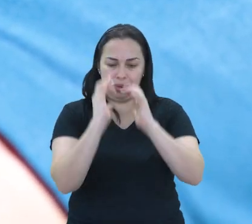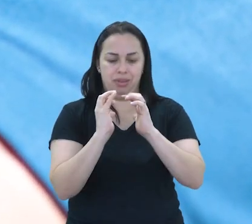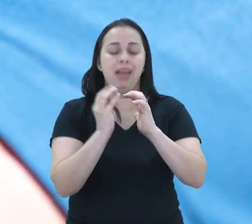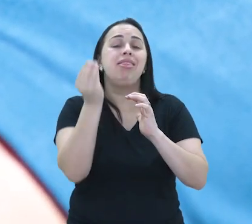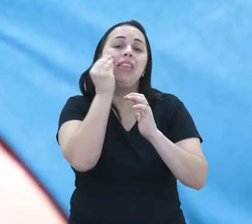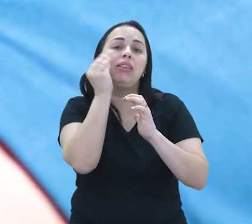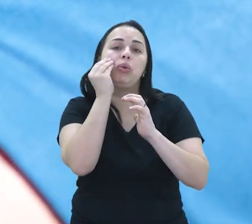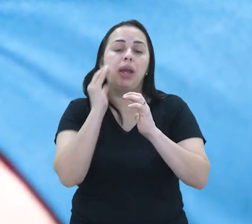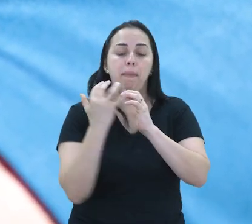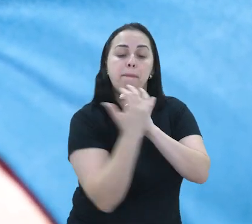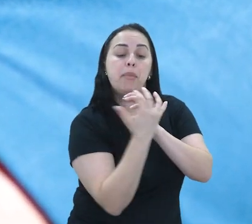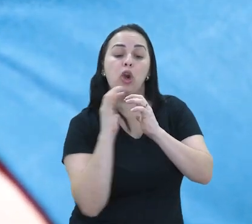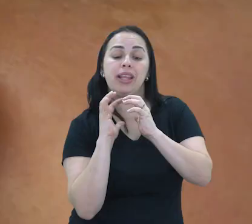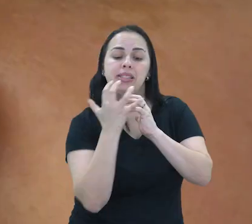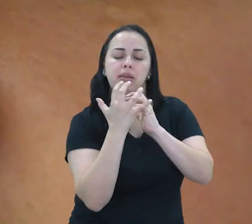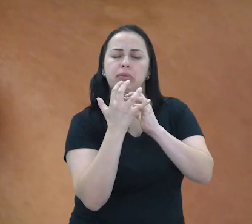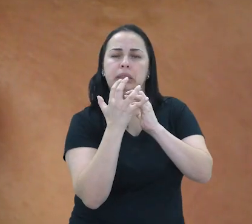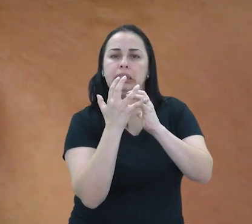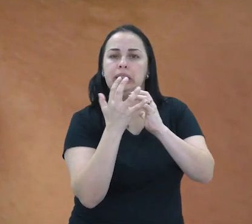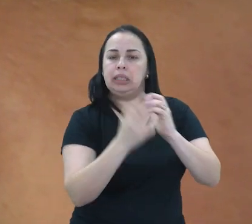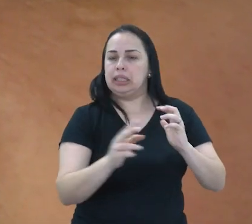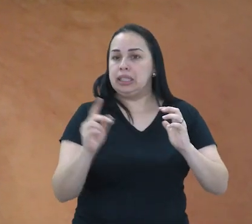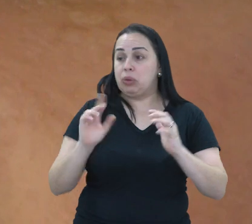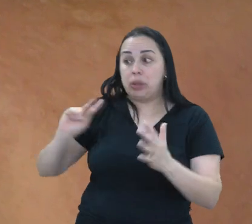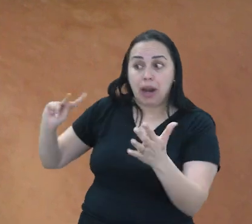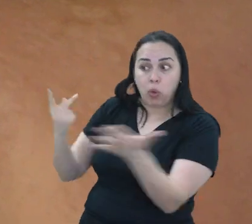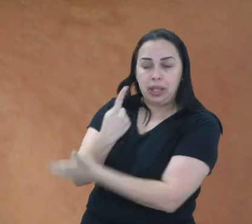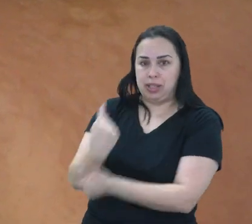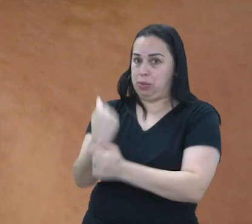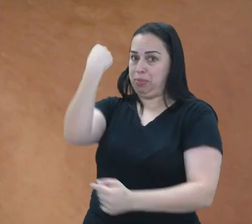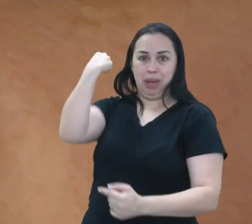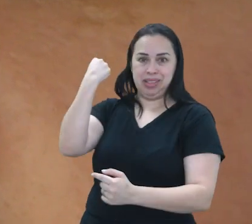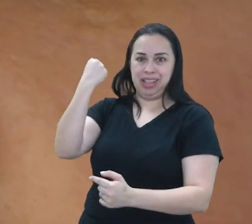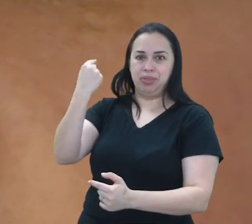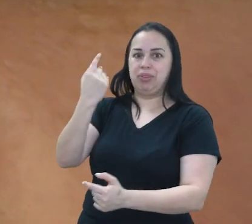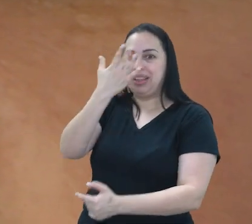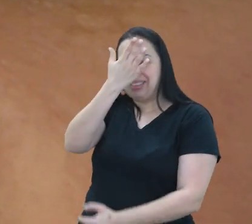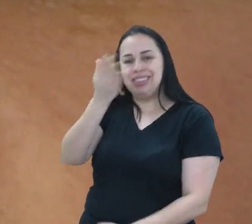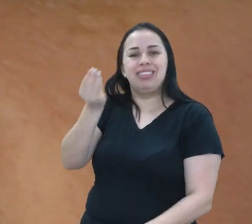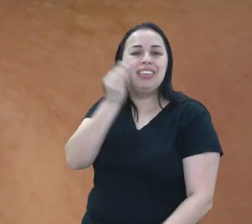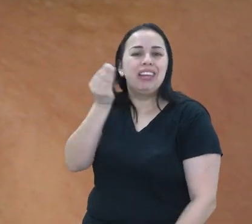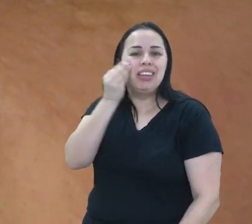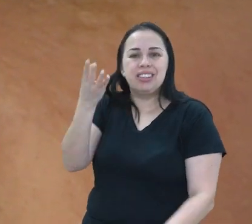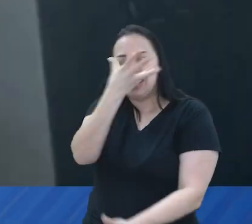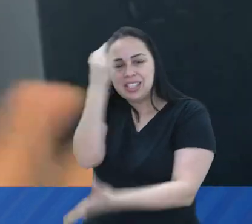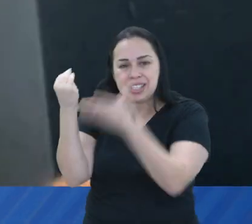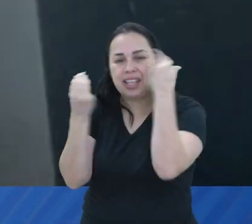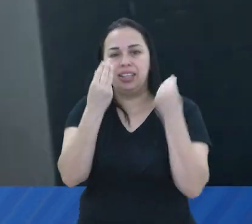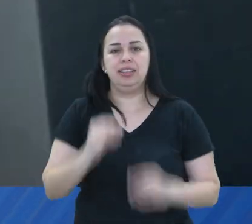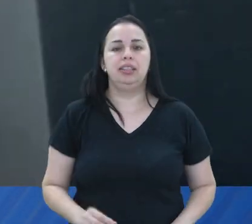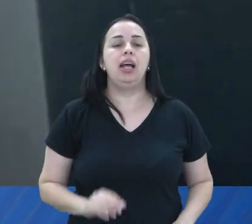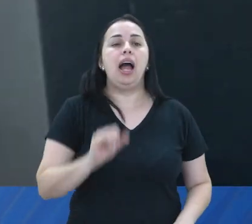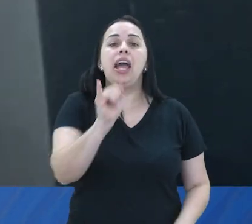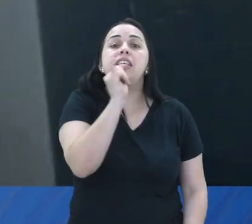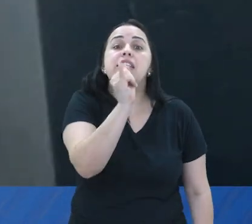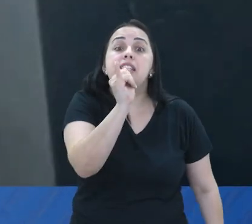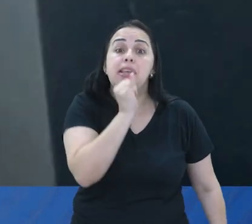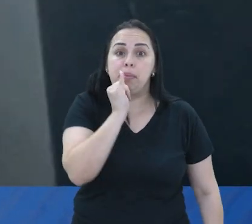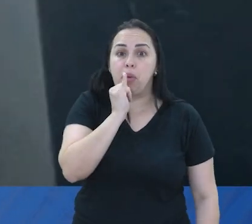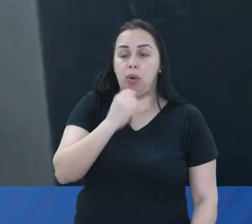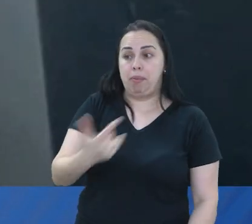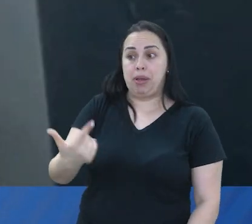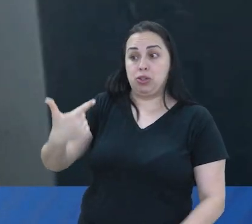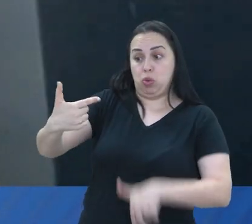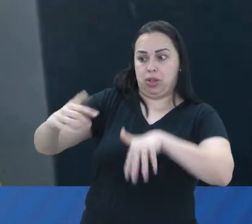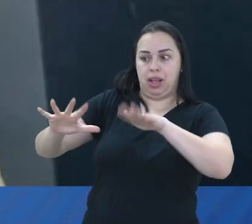revisitar o momento traumático. Essa ação ocasiona um comprometimento da memória. Então se você foi assaltado, por